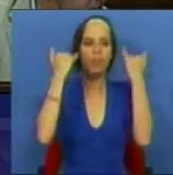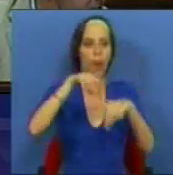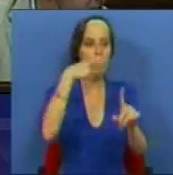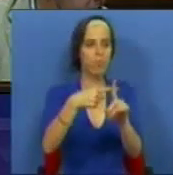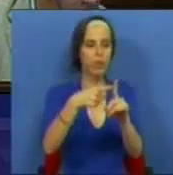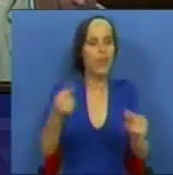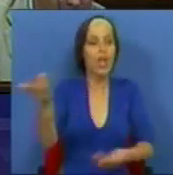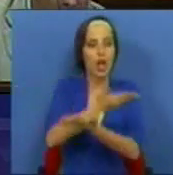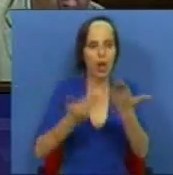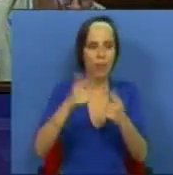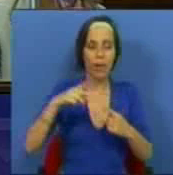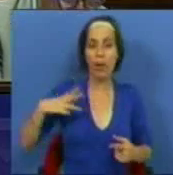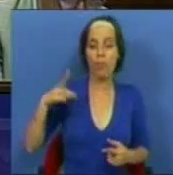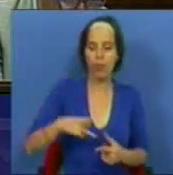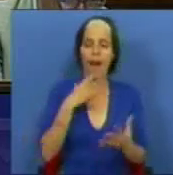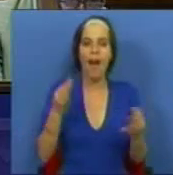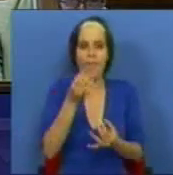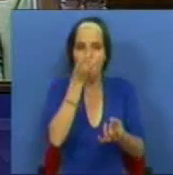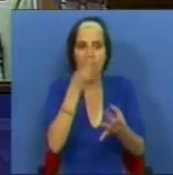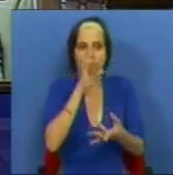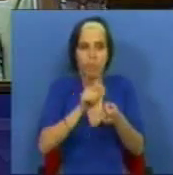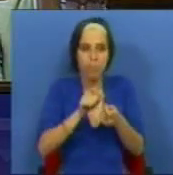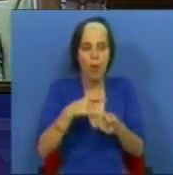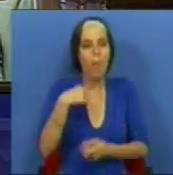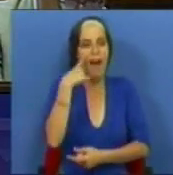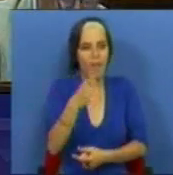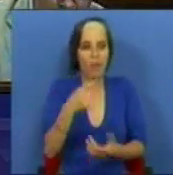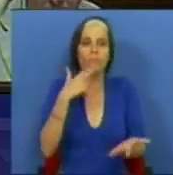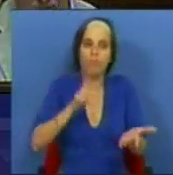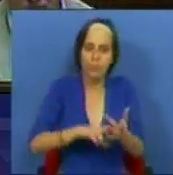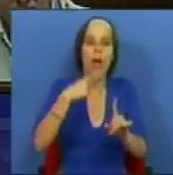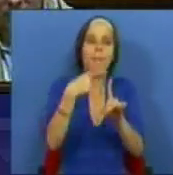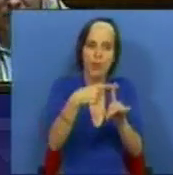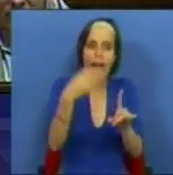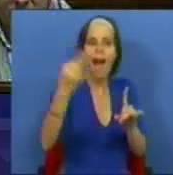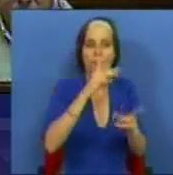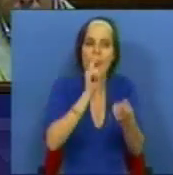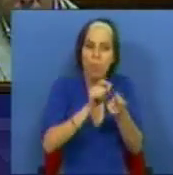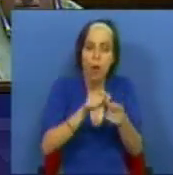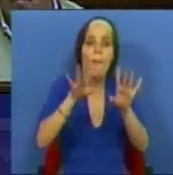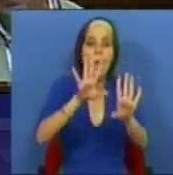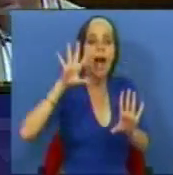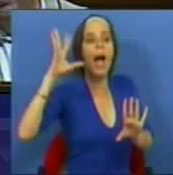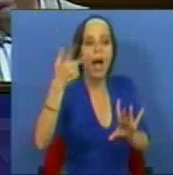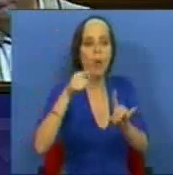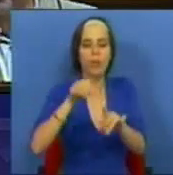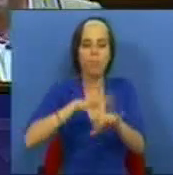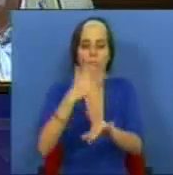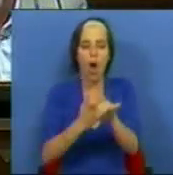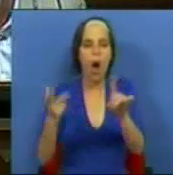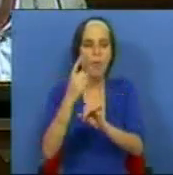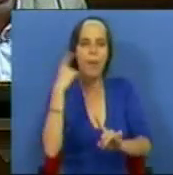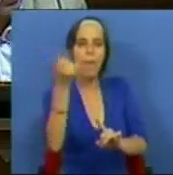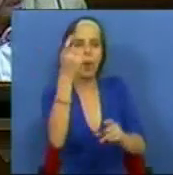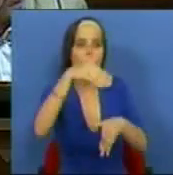positivos da economia portuguesa, que apesar de frágeis não podemos deixar de notar que são efetivamente positivos, mas acontecem pelo aumento da